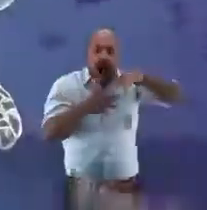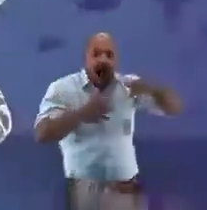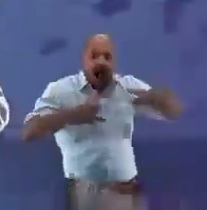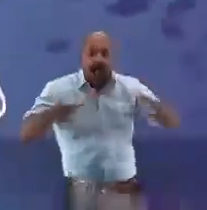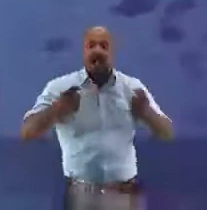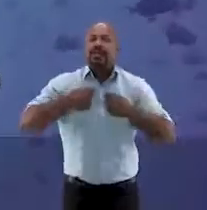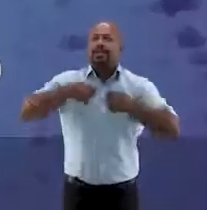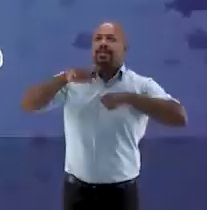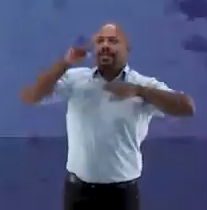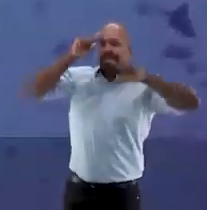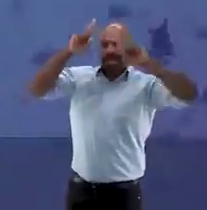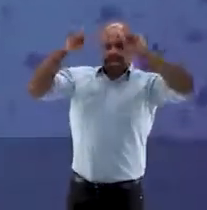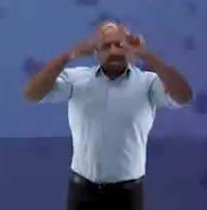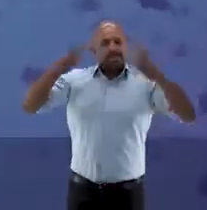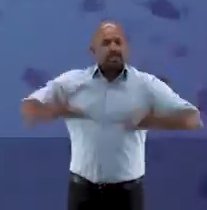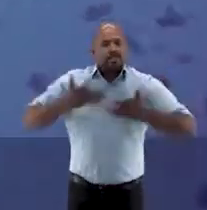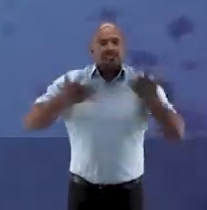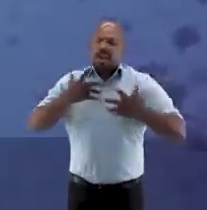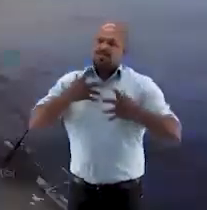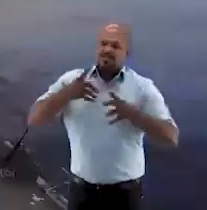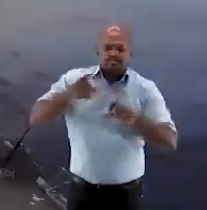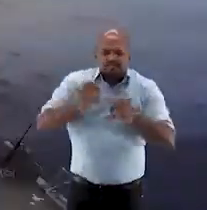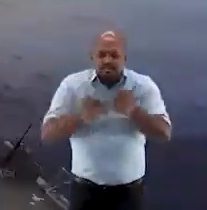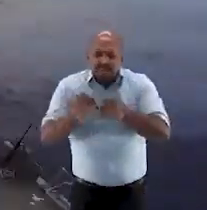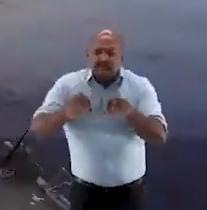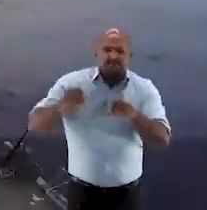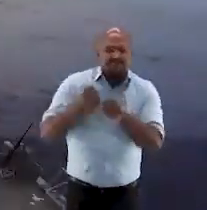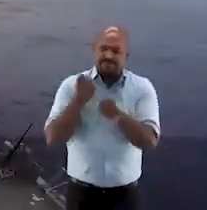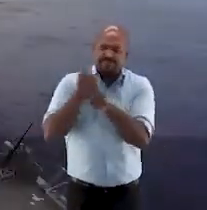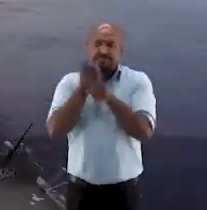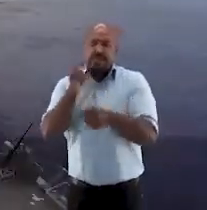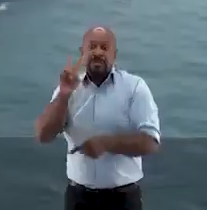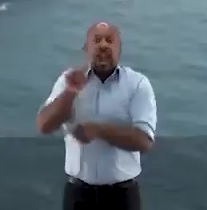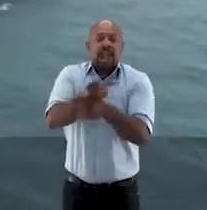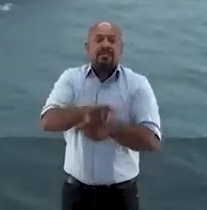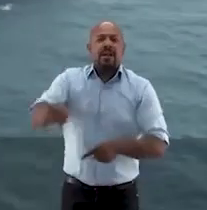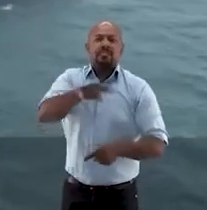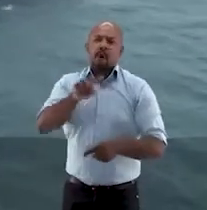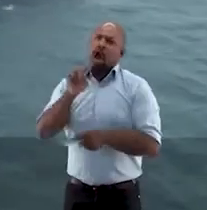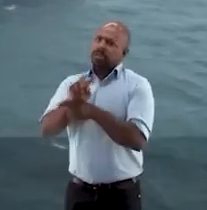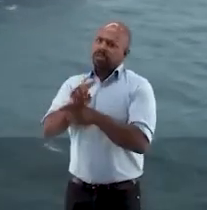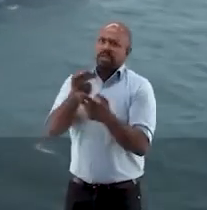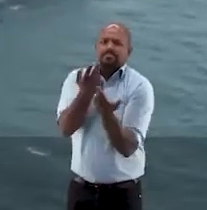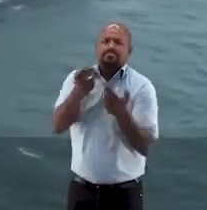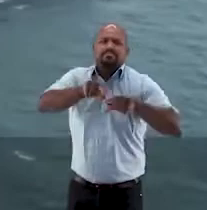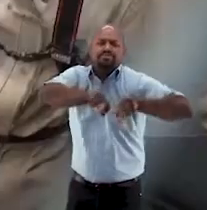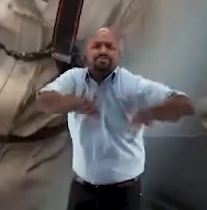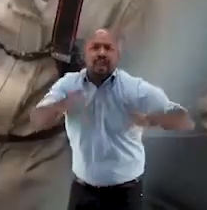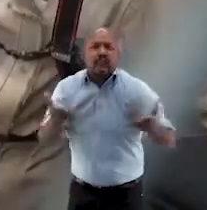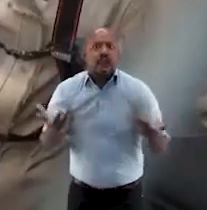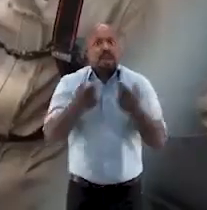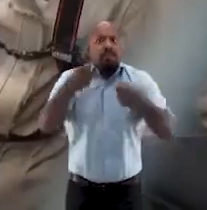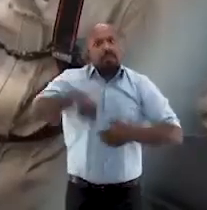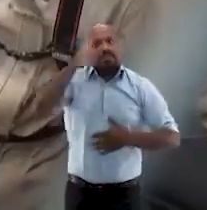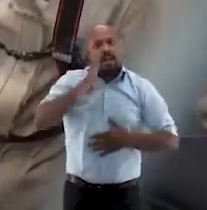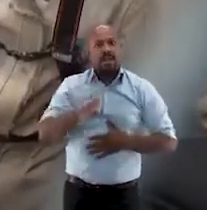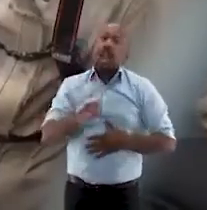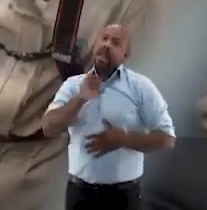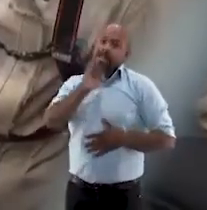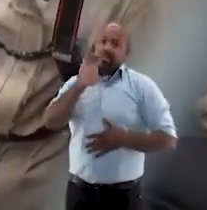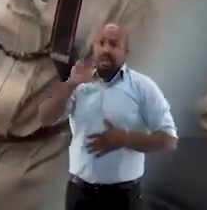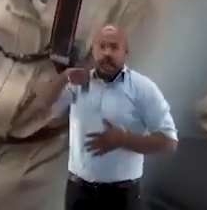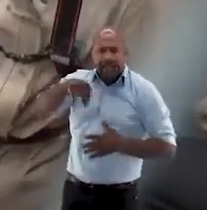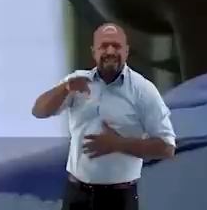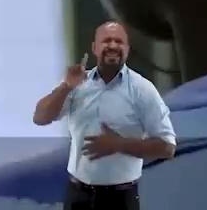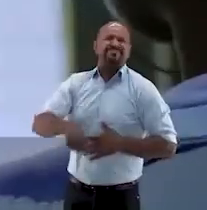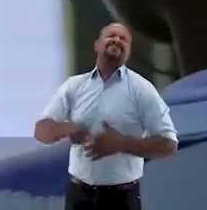criatividade e nos impulsiona a criar meios navais de defesa para proteger as riquezas do Brasil. A Itaguaí Construções